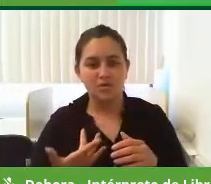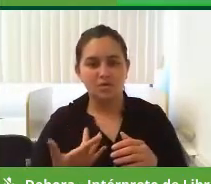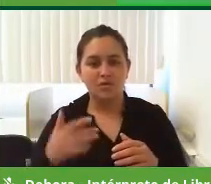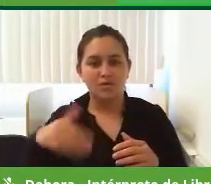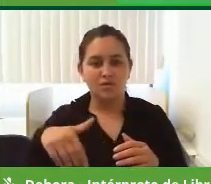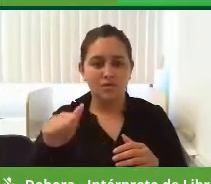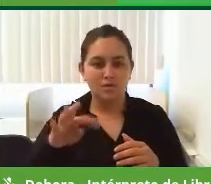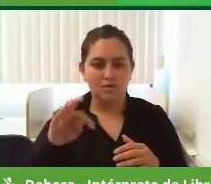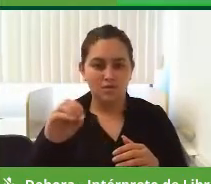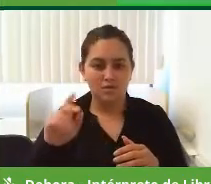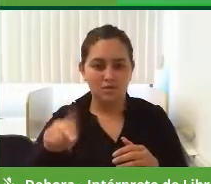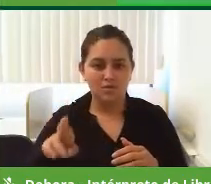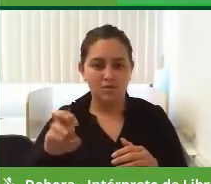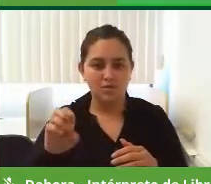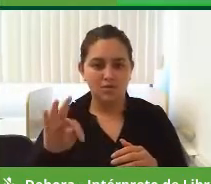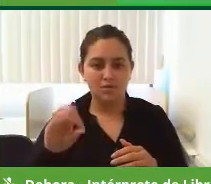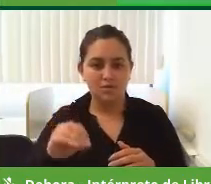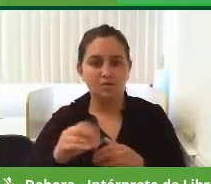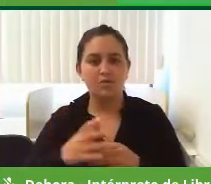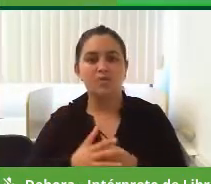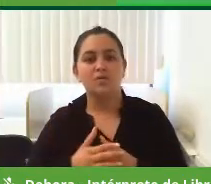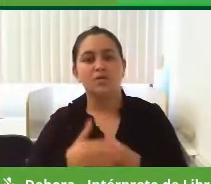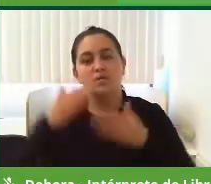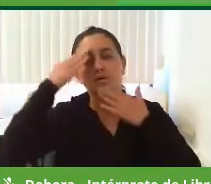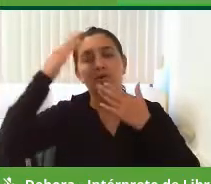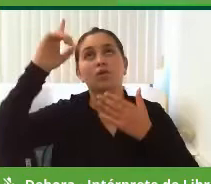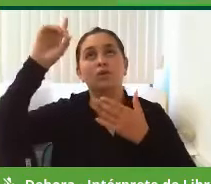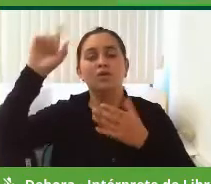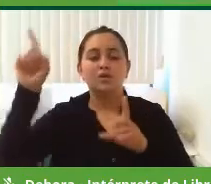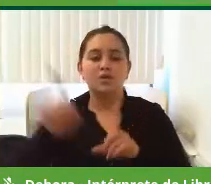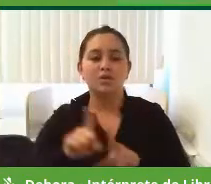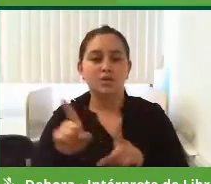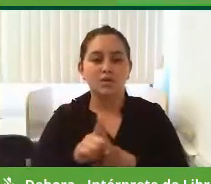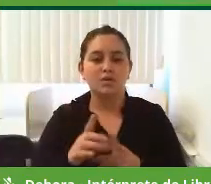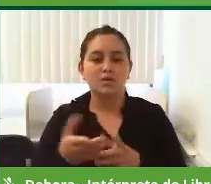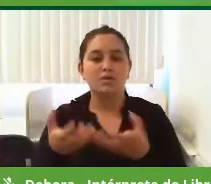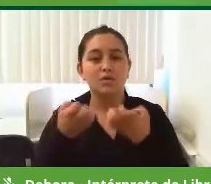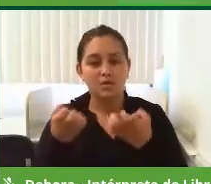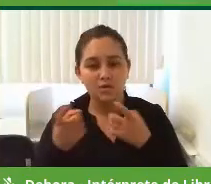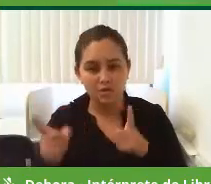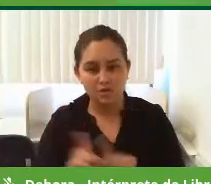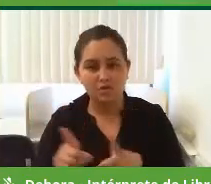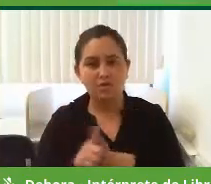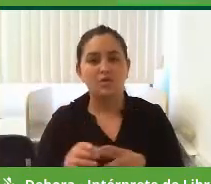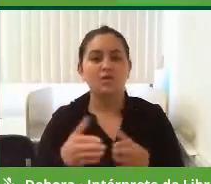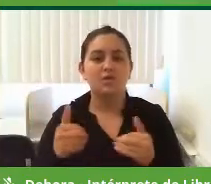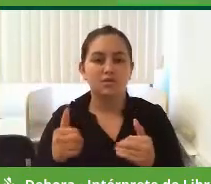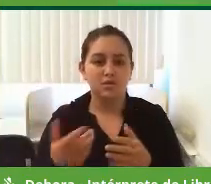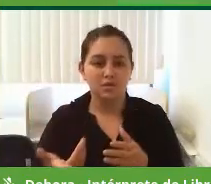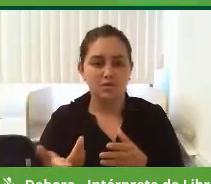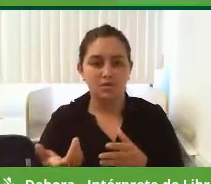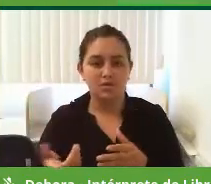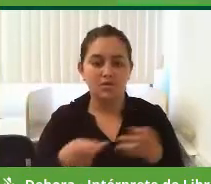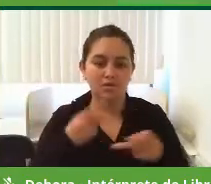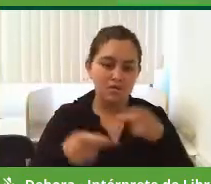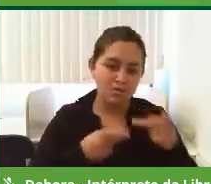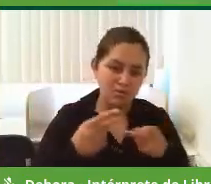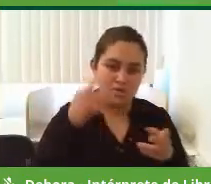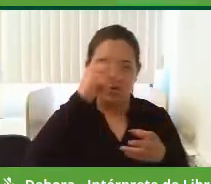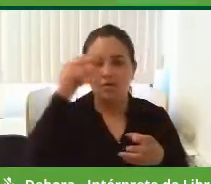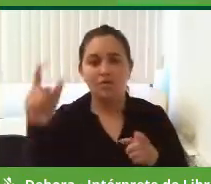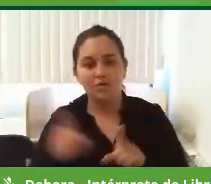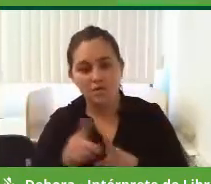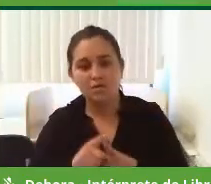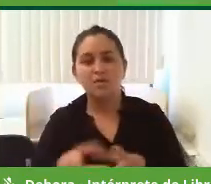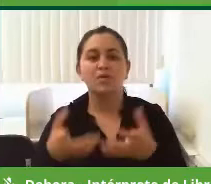Preto, certo? E graças a Deus eles aceitaram o meu pedido, daí falamos com o prefeito, o prefeito também